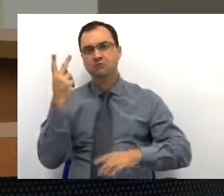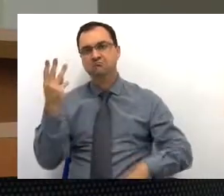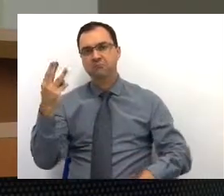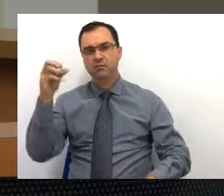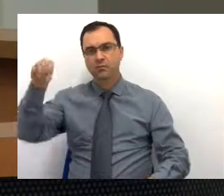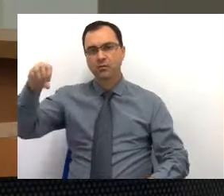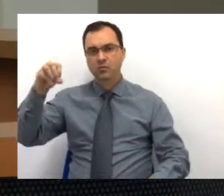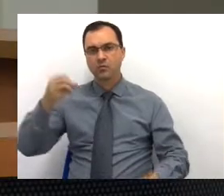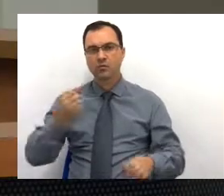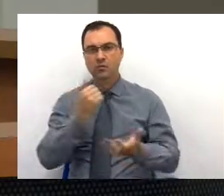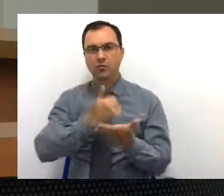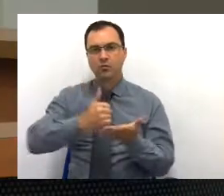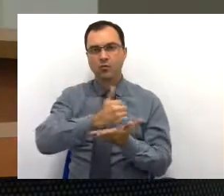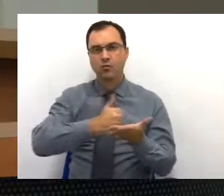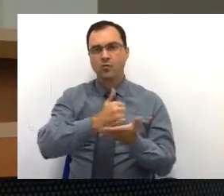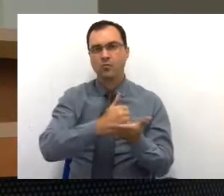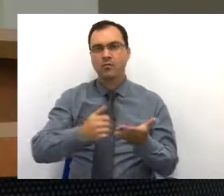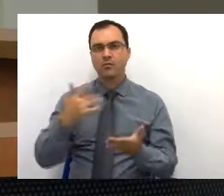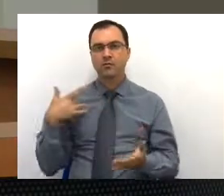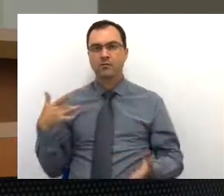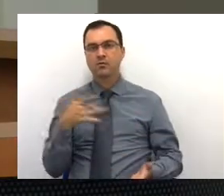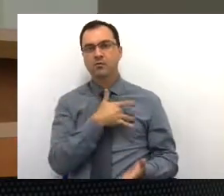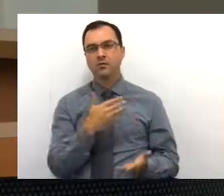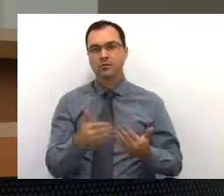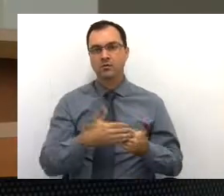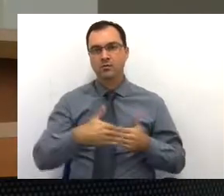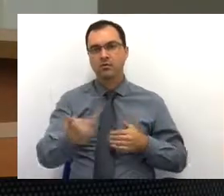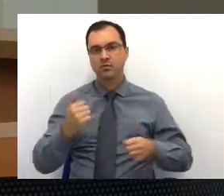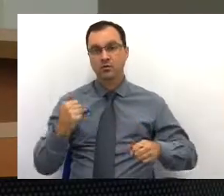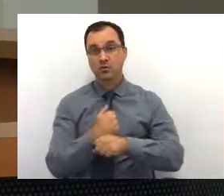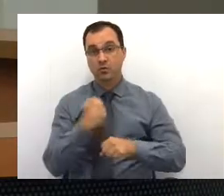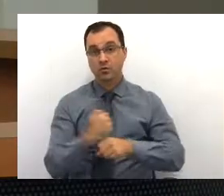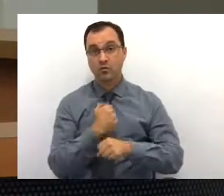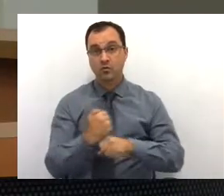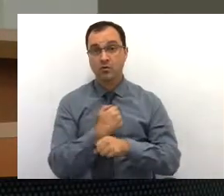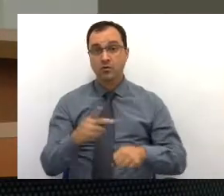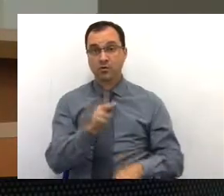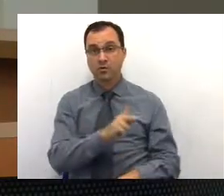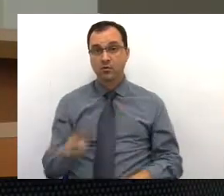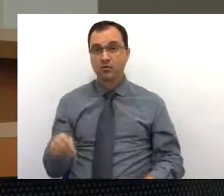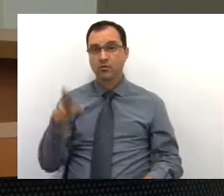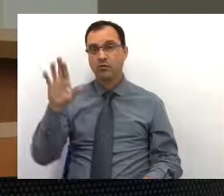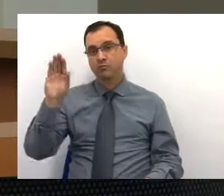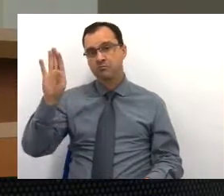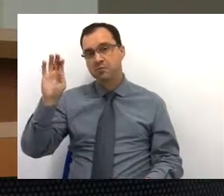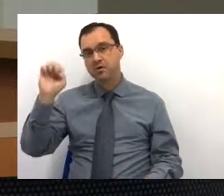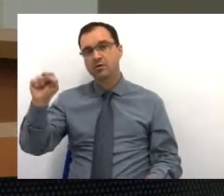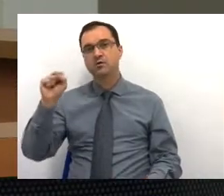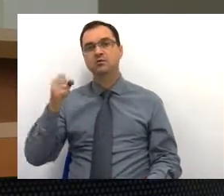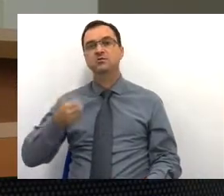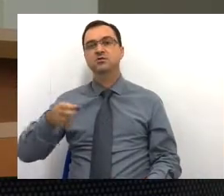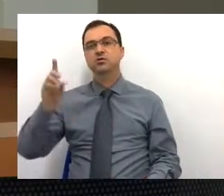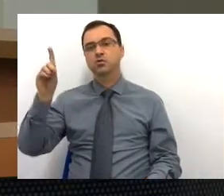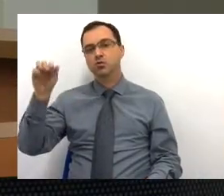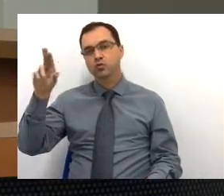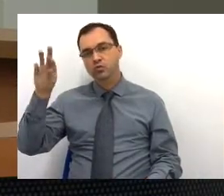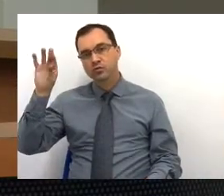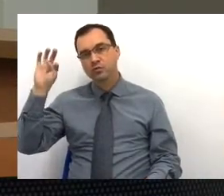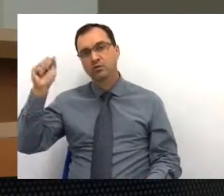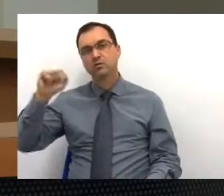básicas de saúde. O início das obras do presidente da UBS, do presidente Dutra, Jardim Lenise,